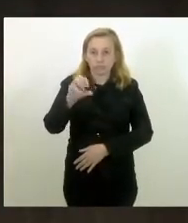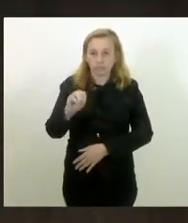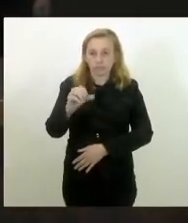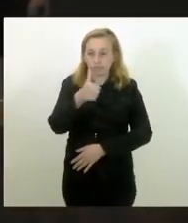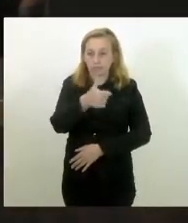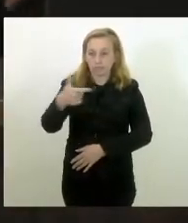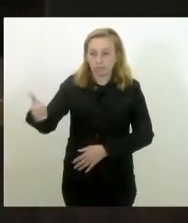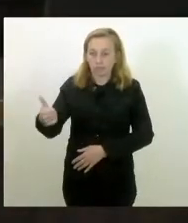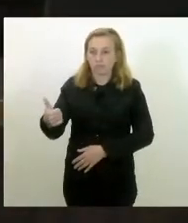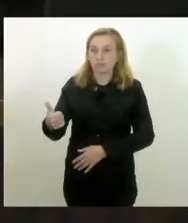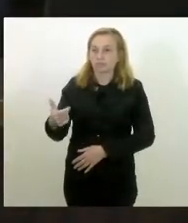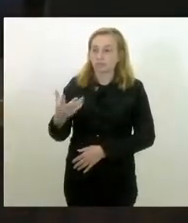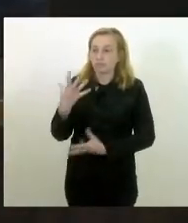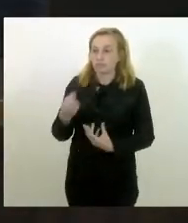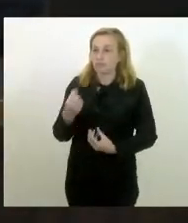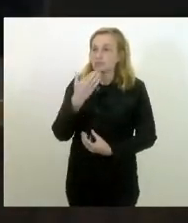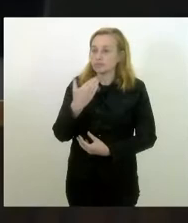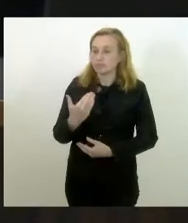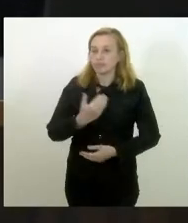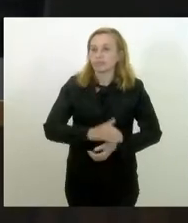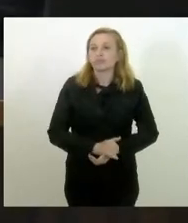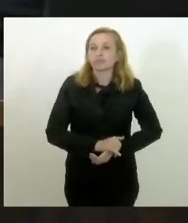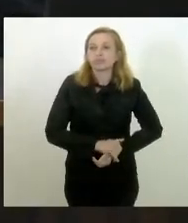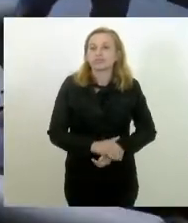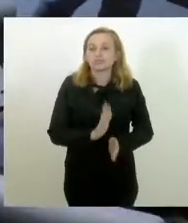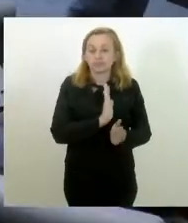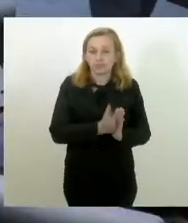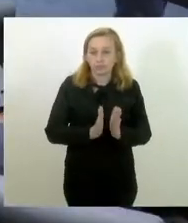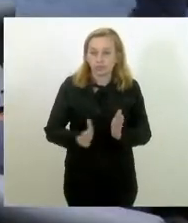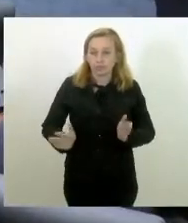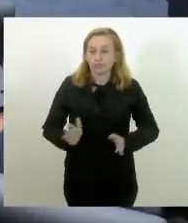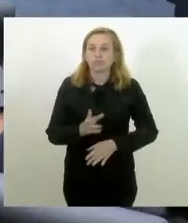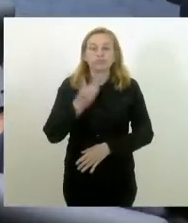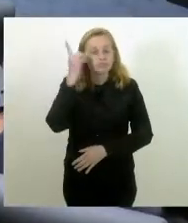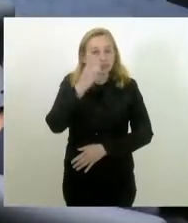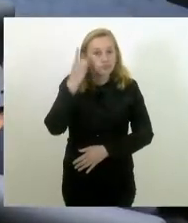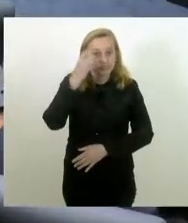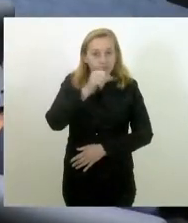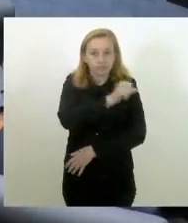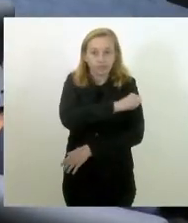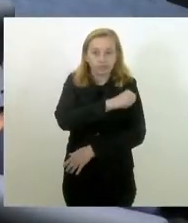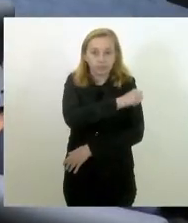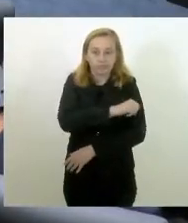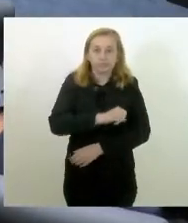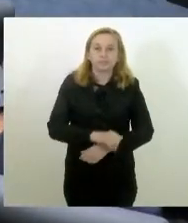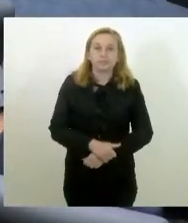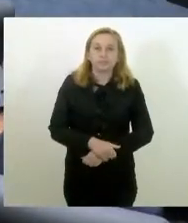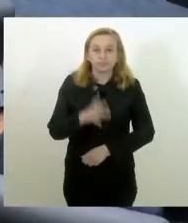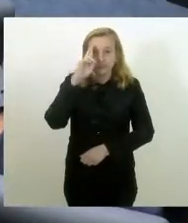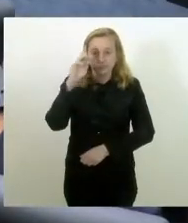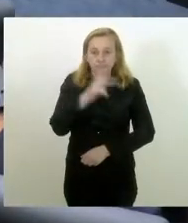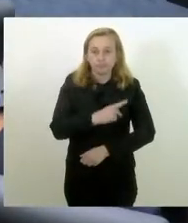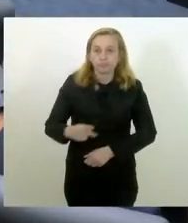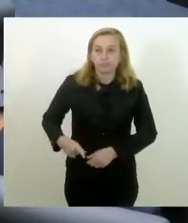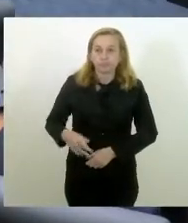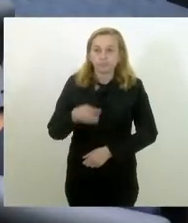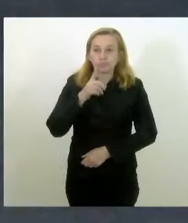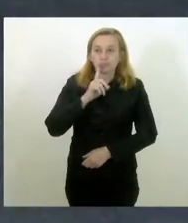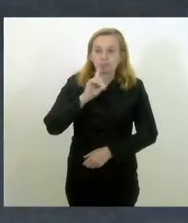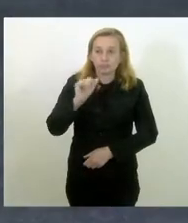da Féria, pedido de V. Exª. Anuncio. Questão de ordem. Questão de ordem, deputado da enfermeira Regiane. Presidente, no dia